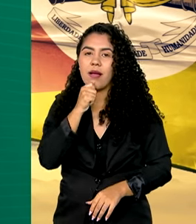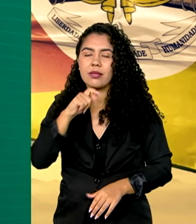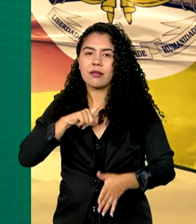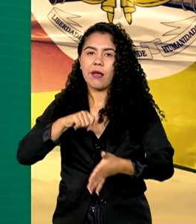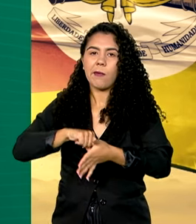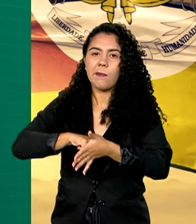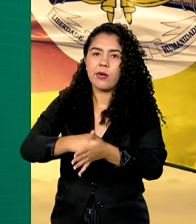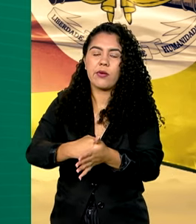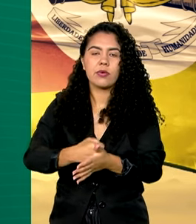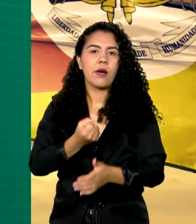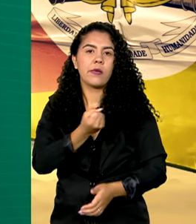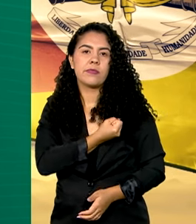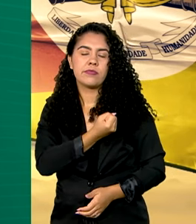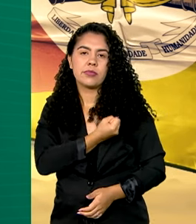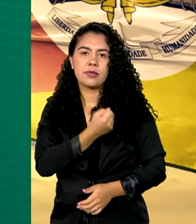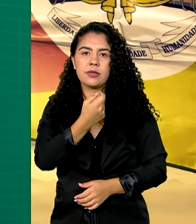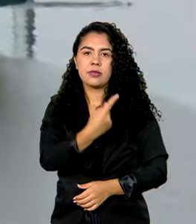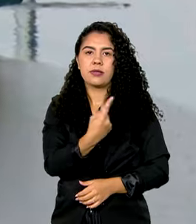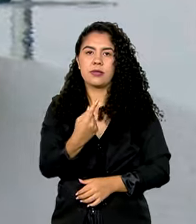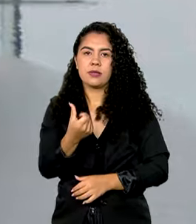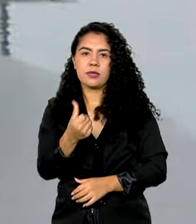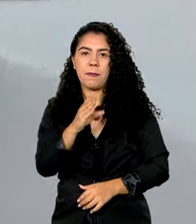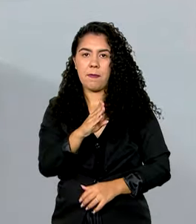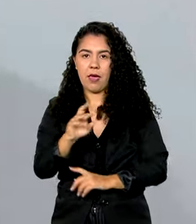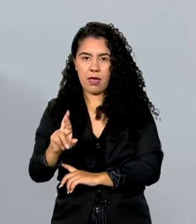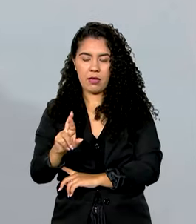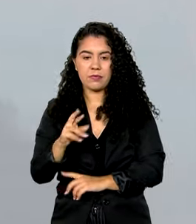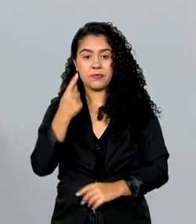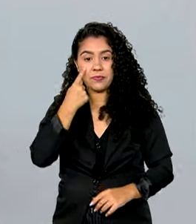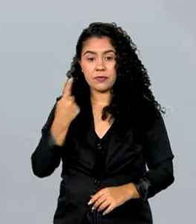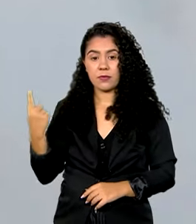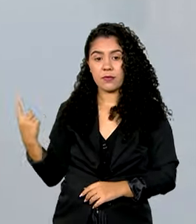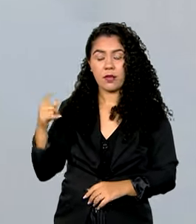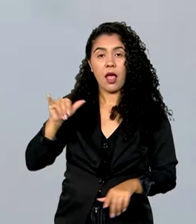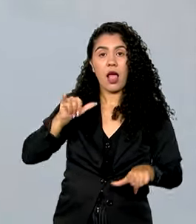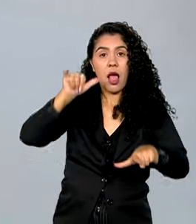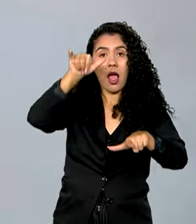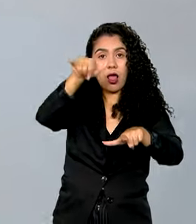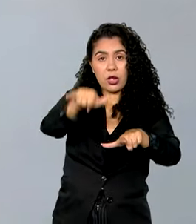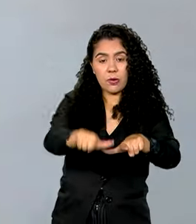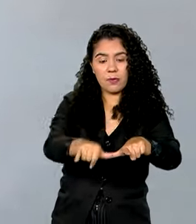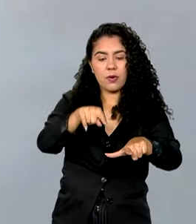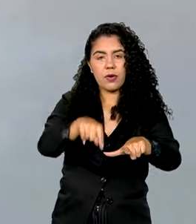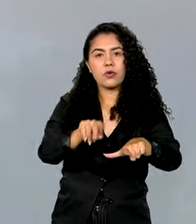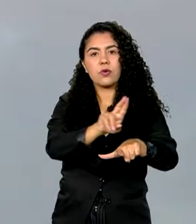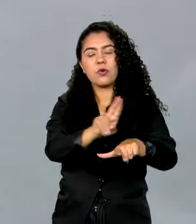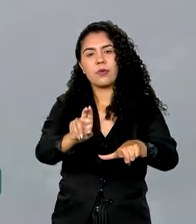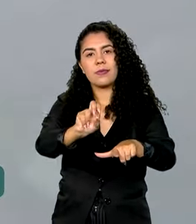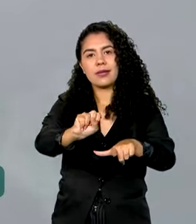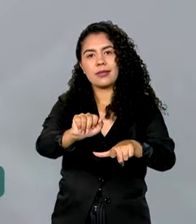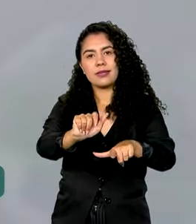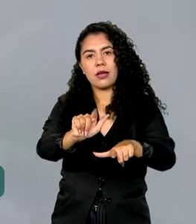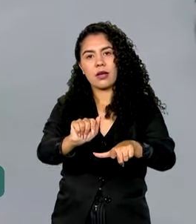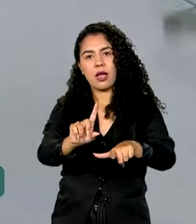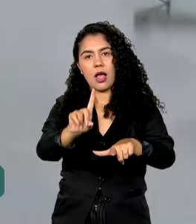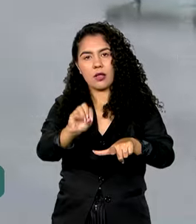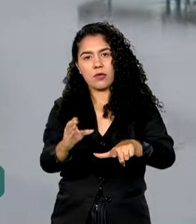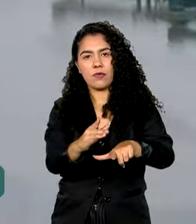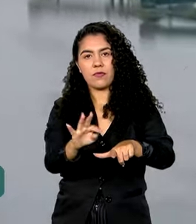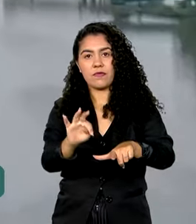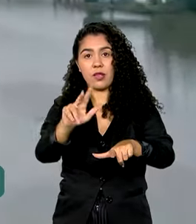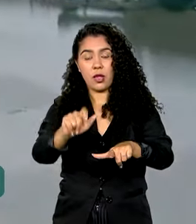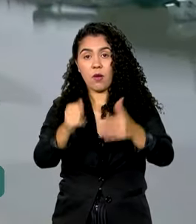na BR-116. O aeroporto Salgado Filho reabre parcialmente em 21 de outubro.